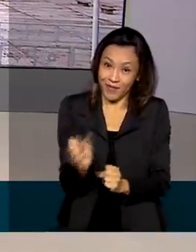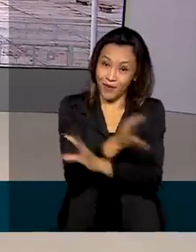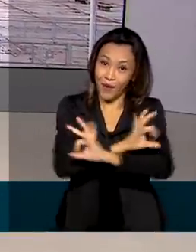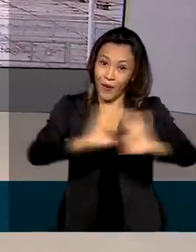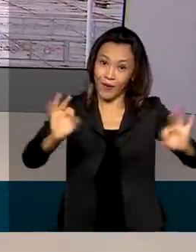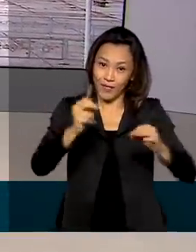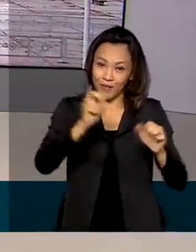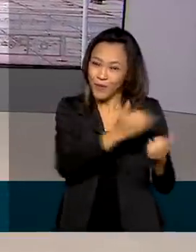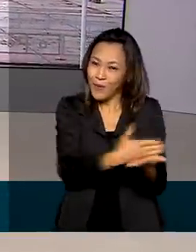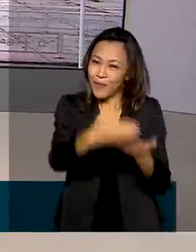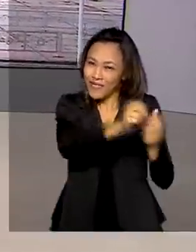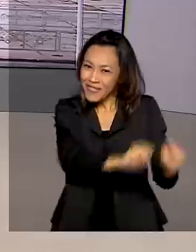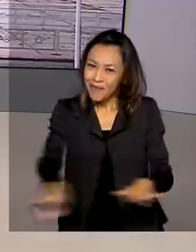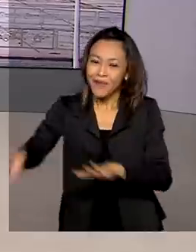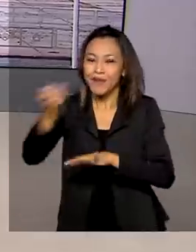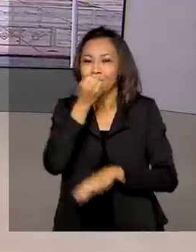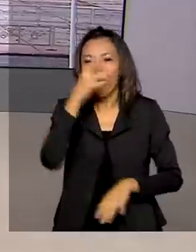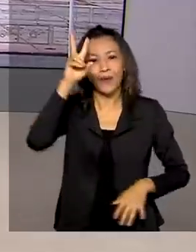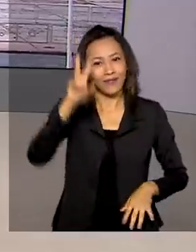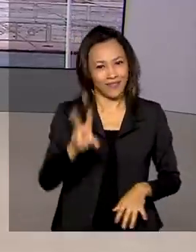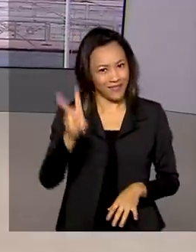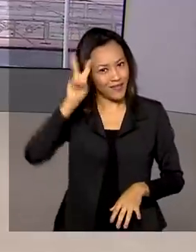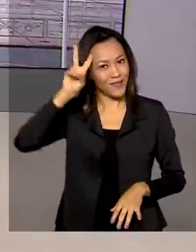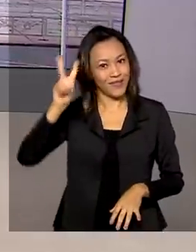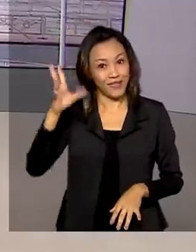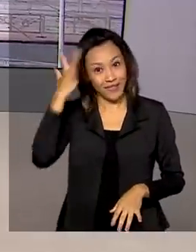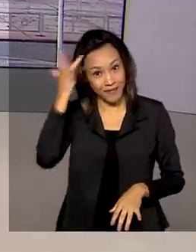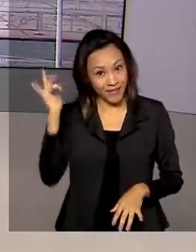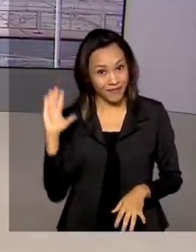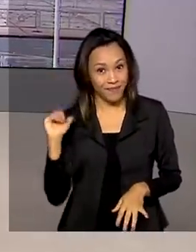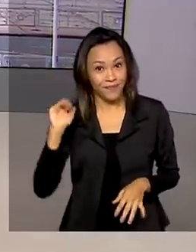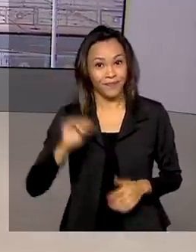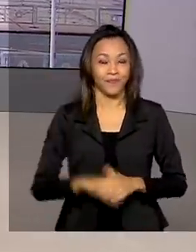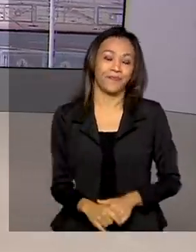ótimo início de semana para você. Boa segunda-feira e até amanhã.